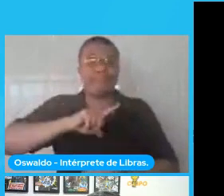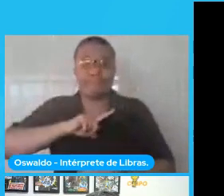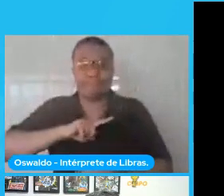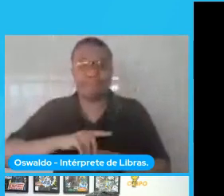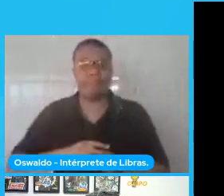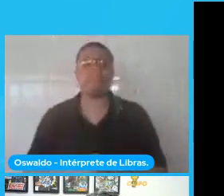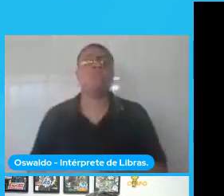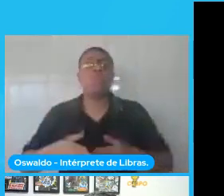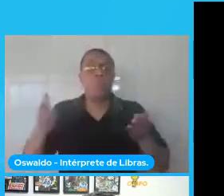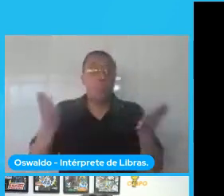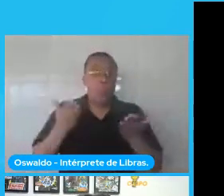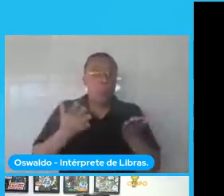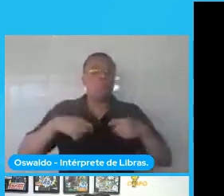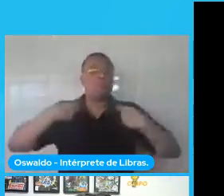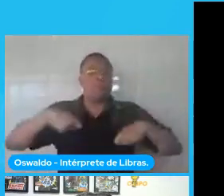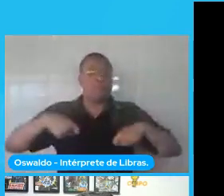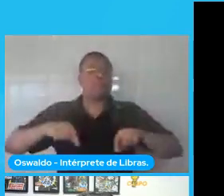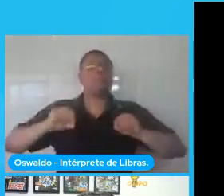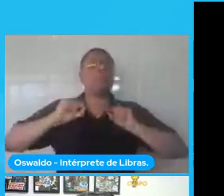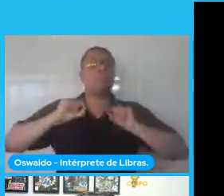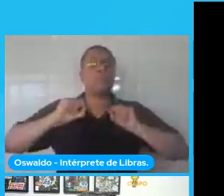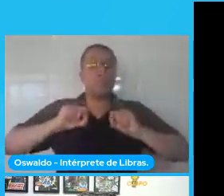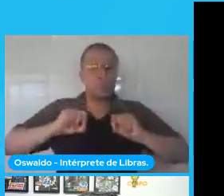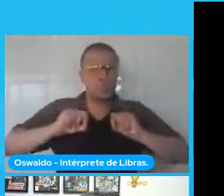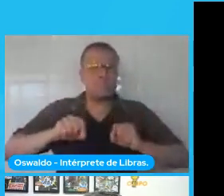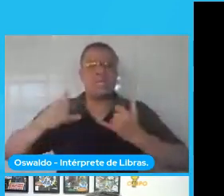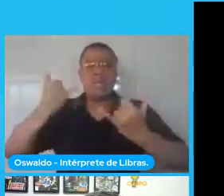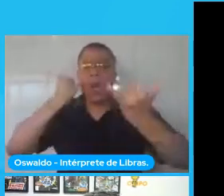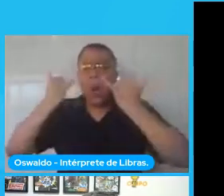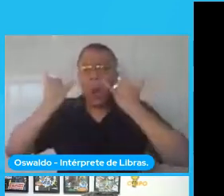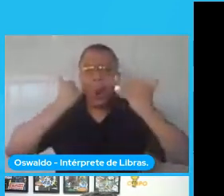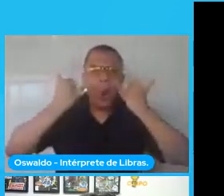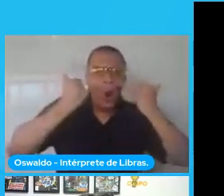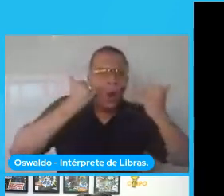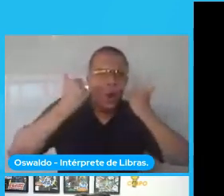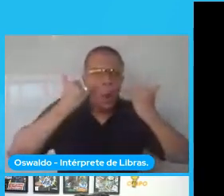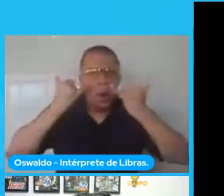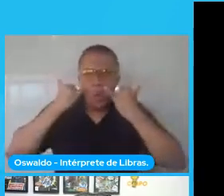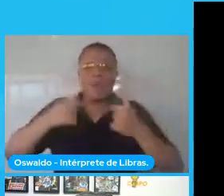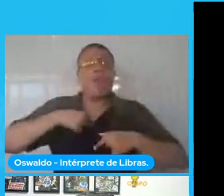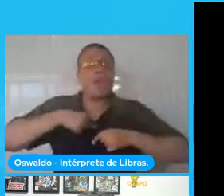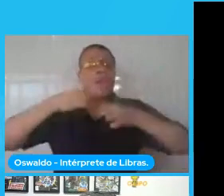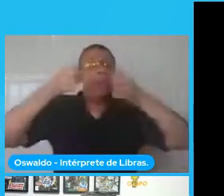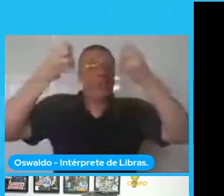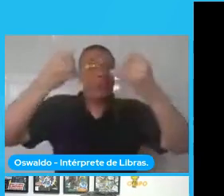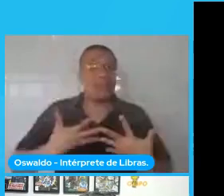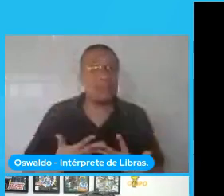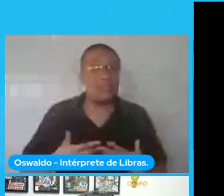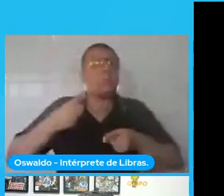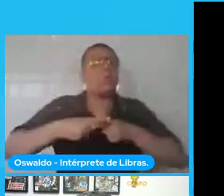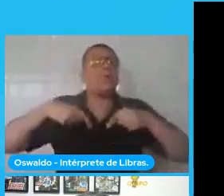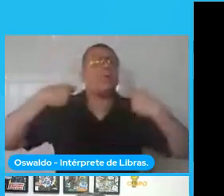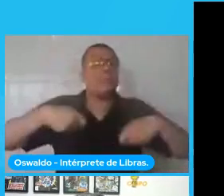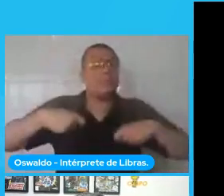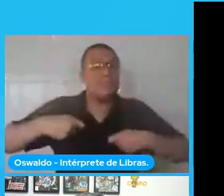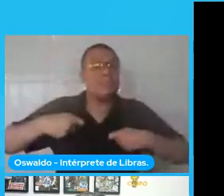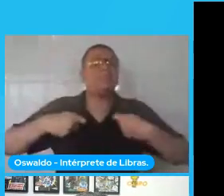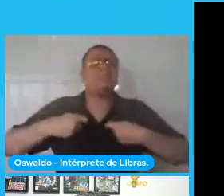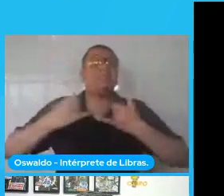a gente precisa, né, muitos dados, mais à frente eu vou explicar por que a gente precisa desse excesso de dados,